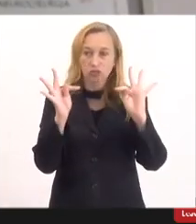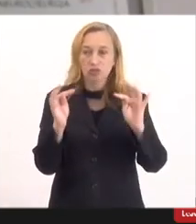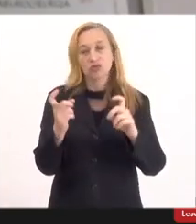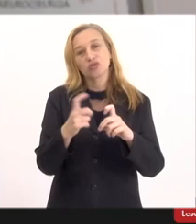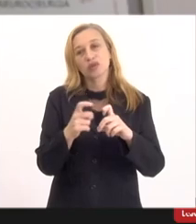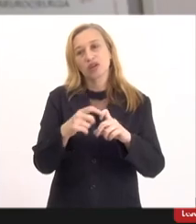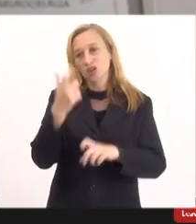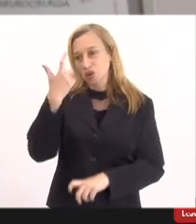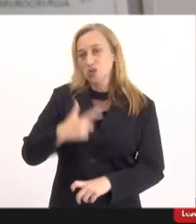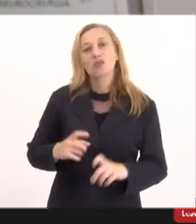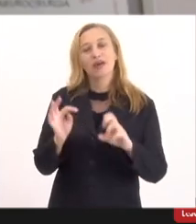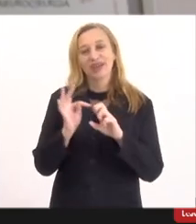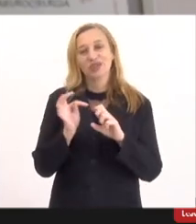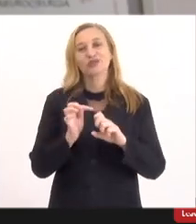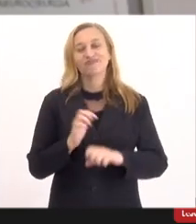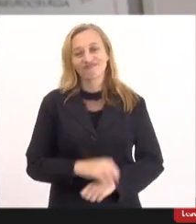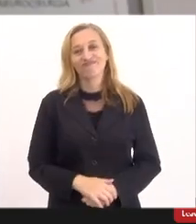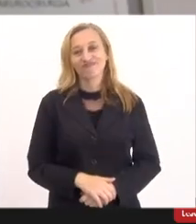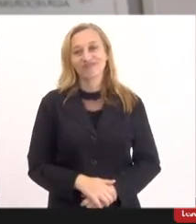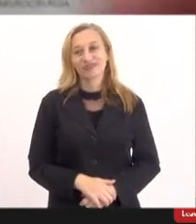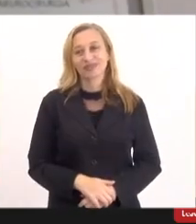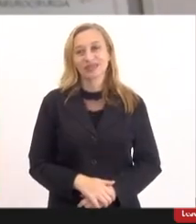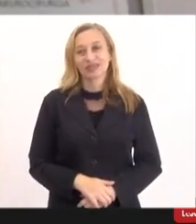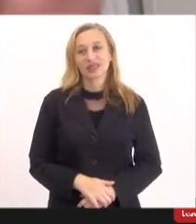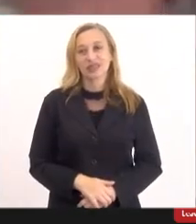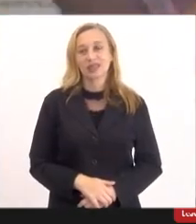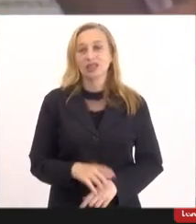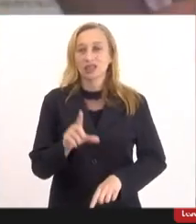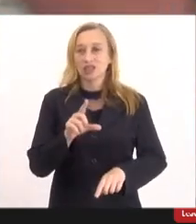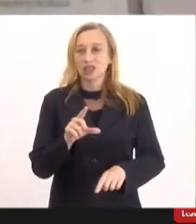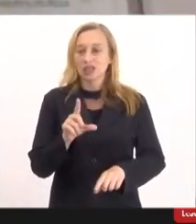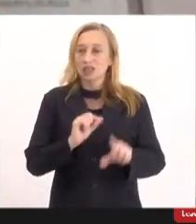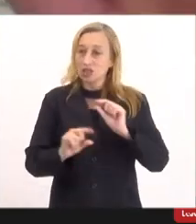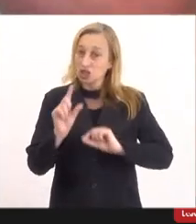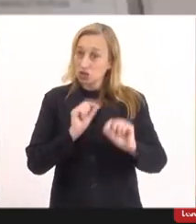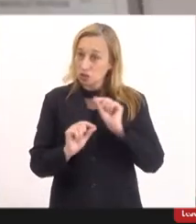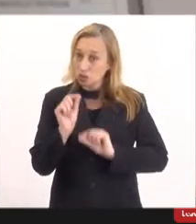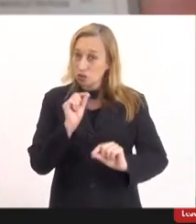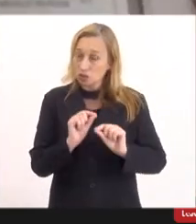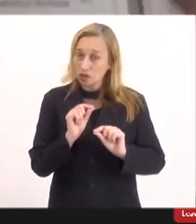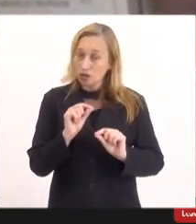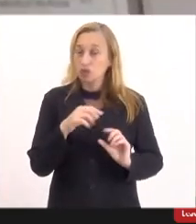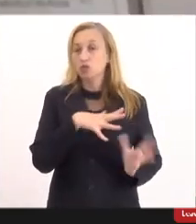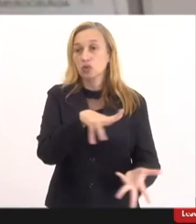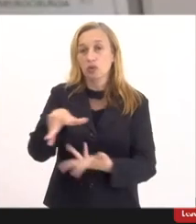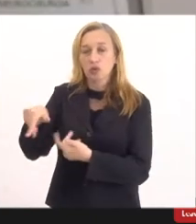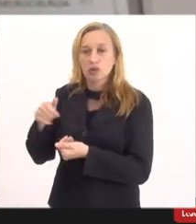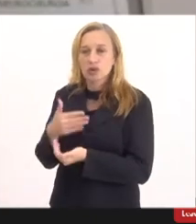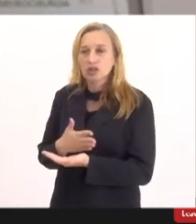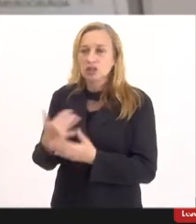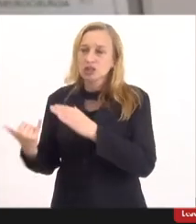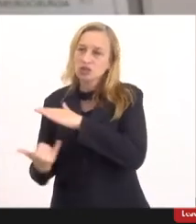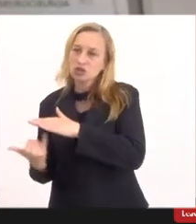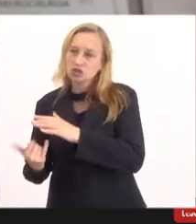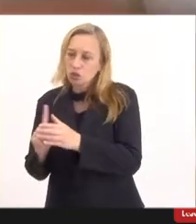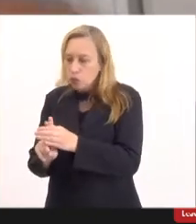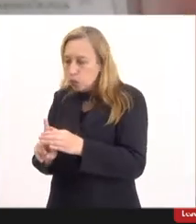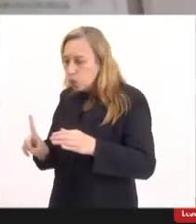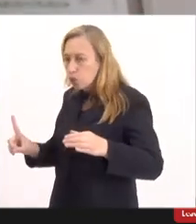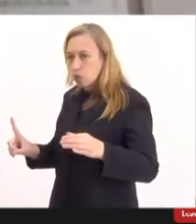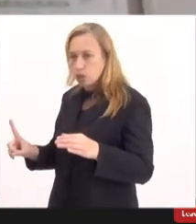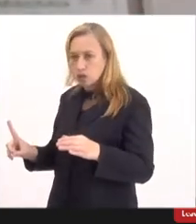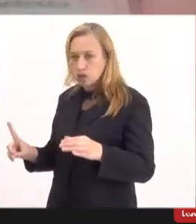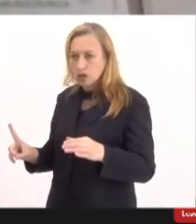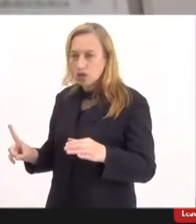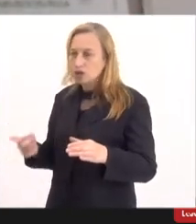sou médico eu sou burocrata e essas decisões foram muito no mundo desde a instituição do lockdown que eu não